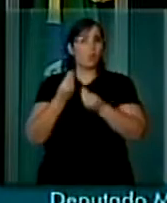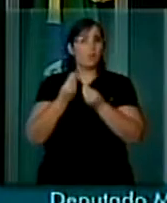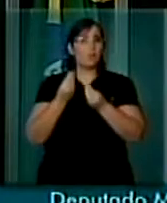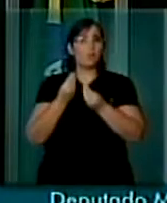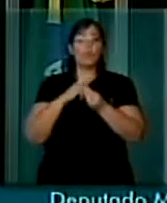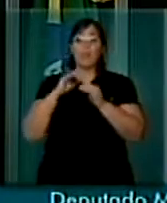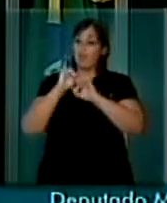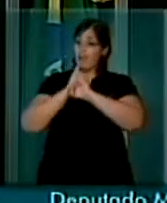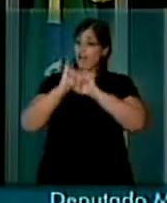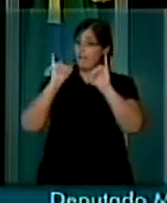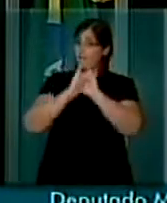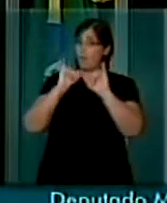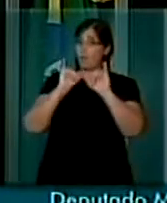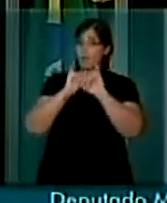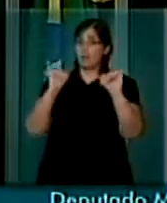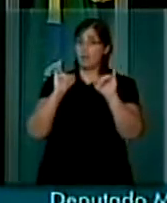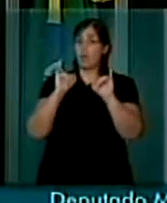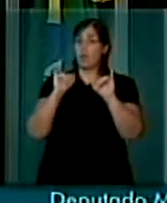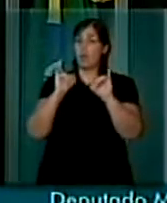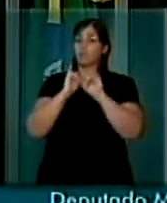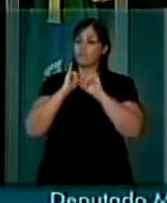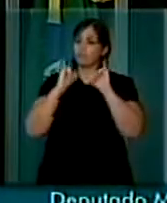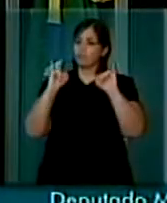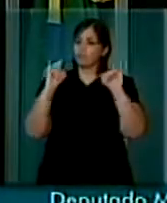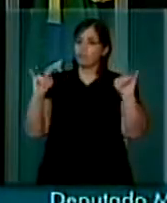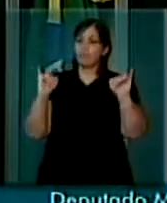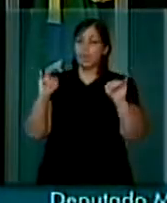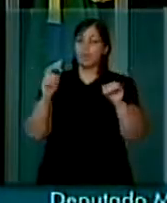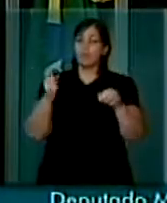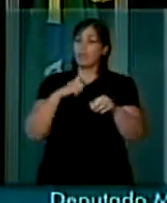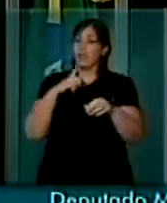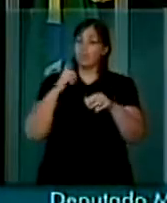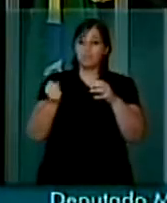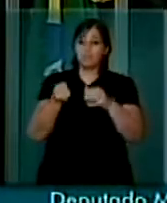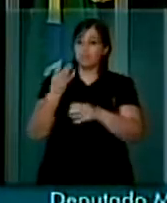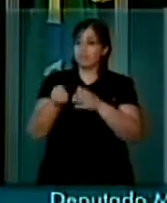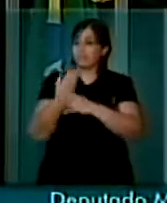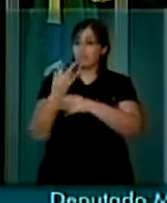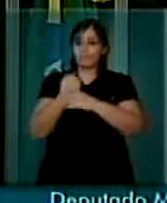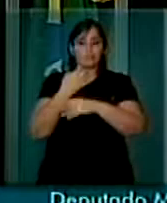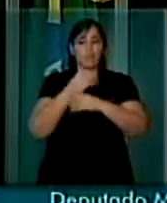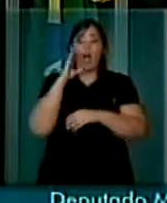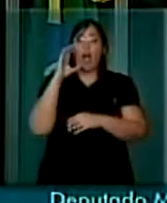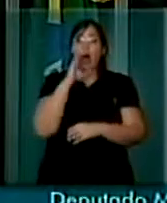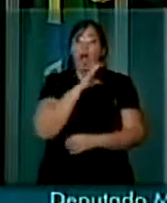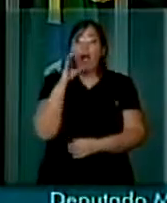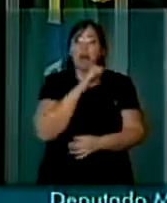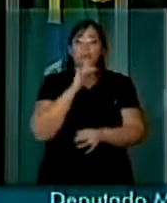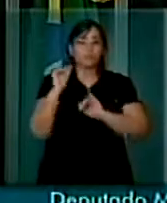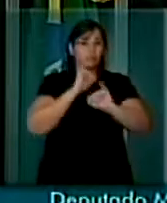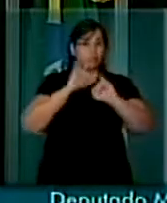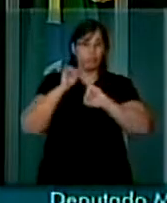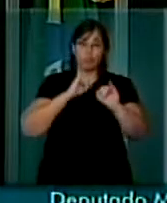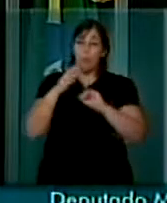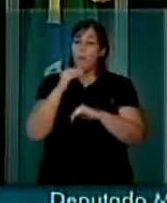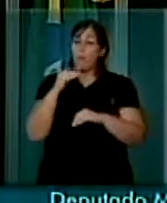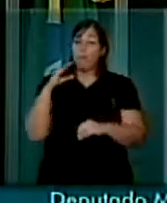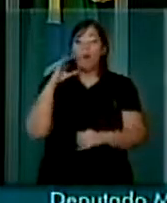informação, ela flui com uma rapidez, uma velocidade imensa.